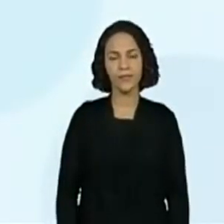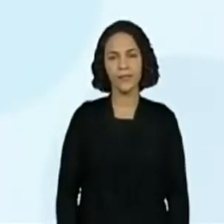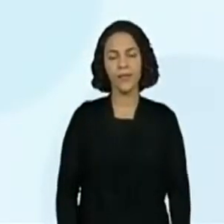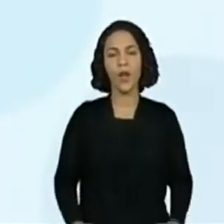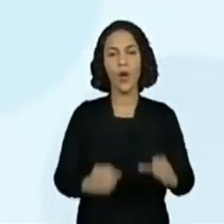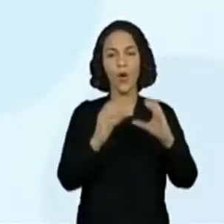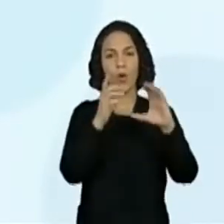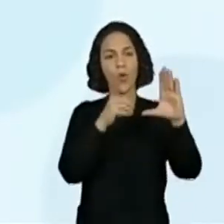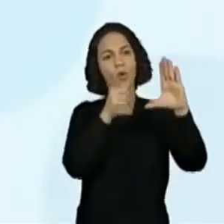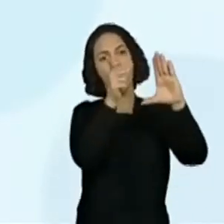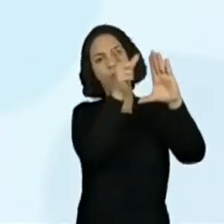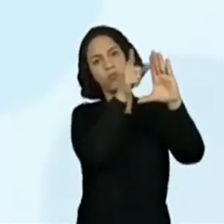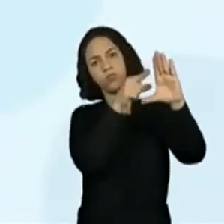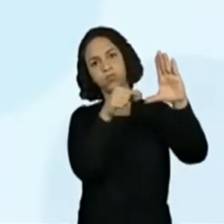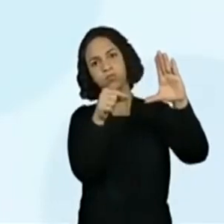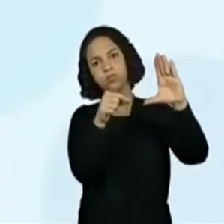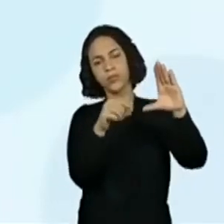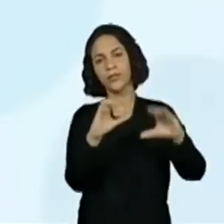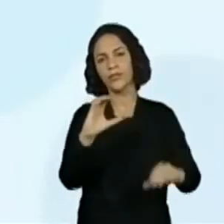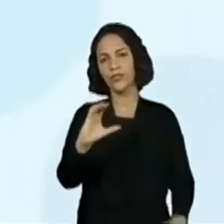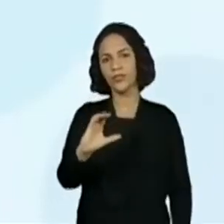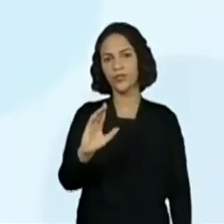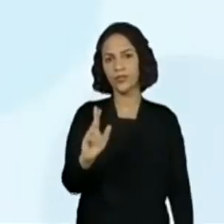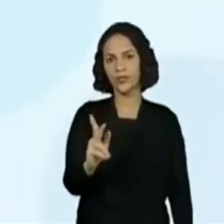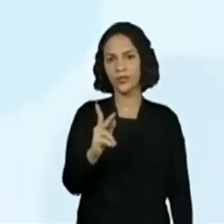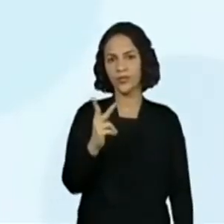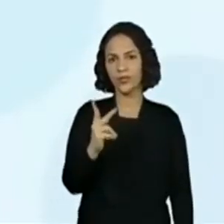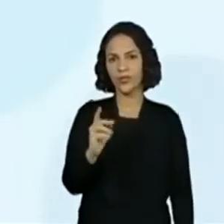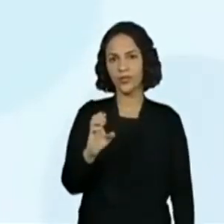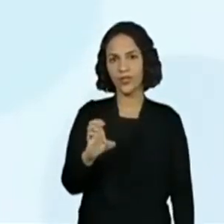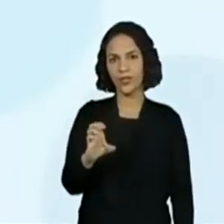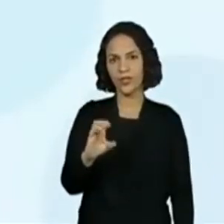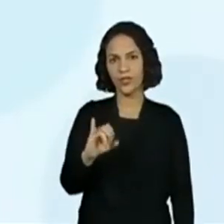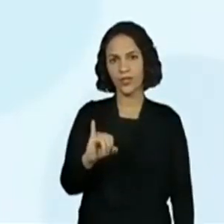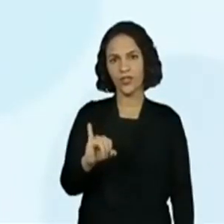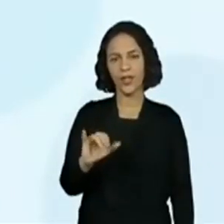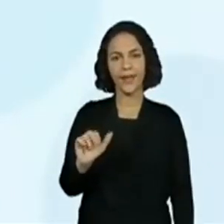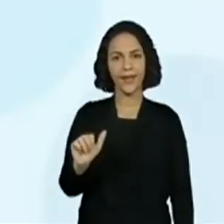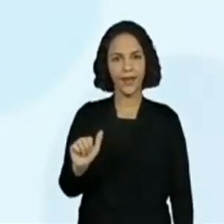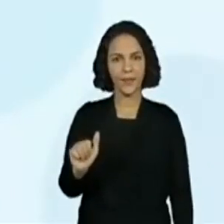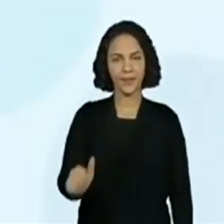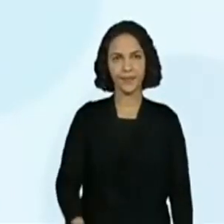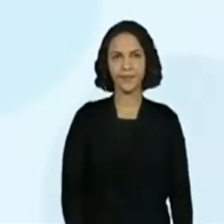Cheia. Cheia. Olha só. Cheia.